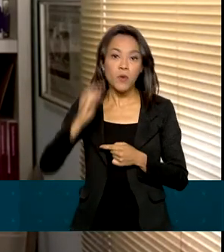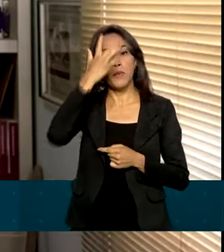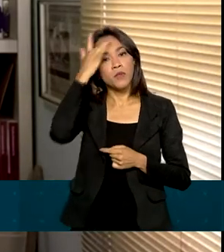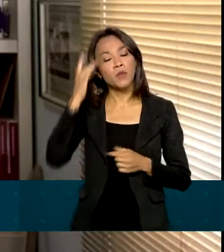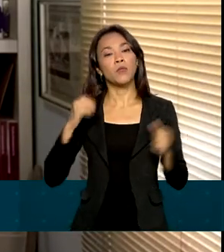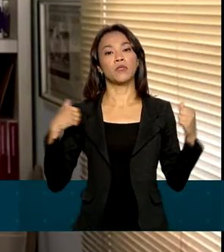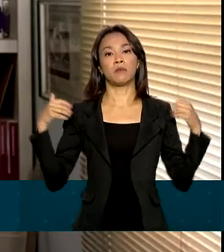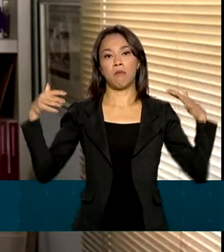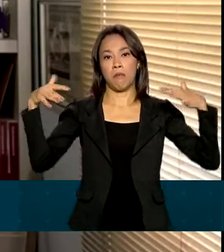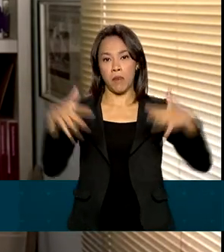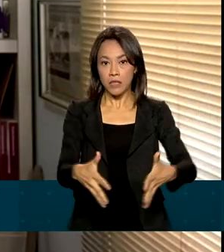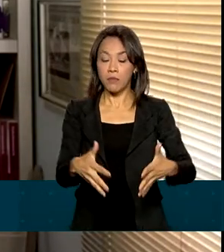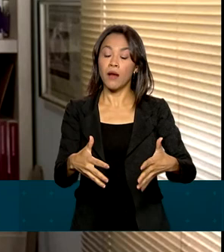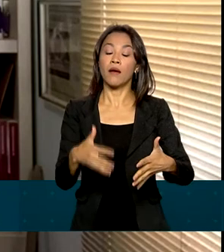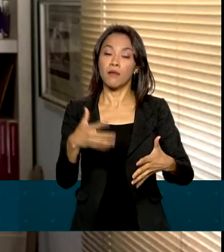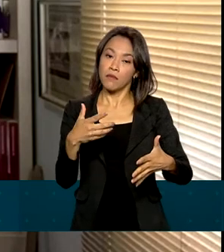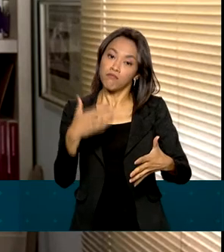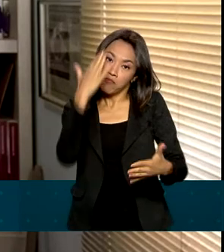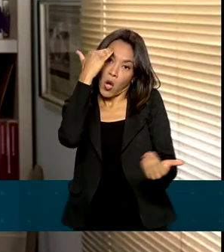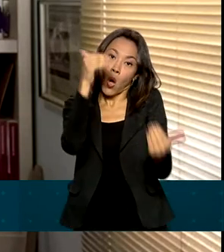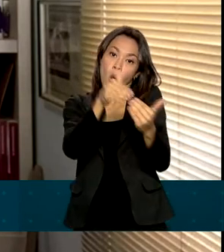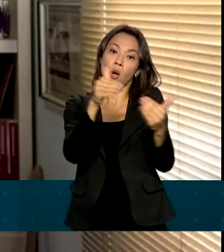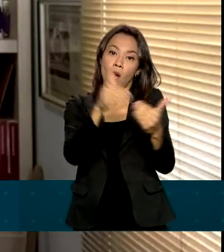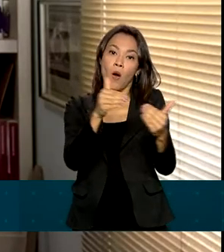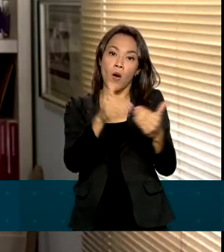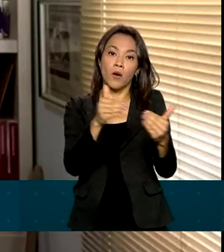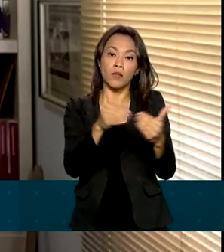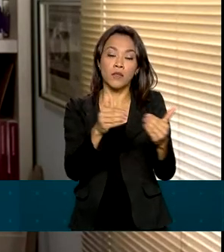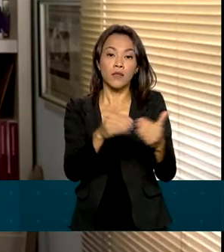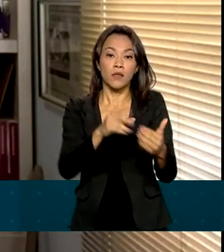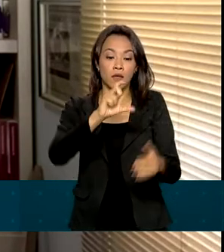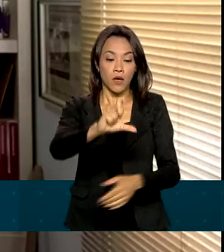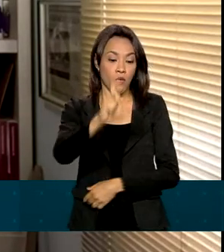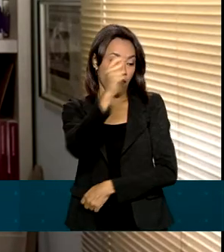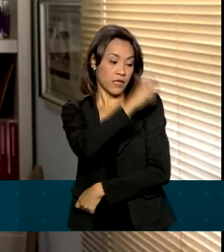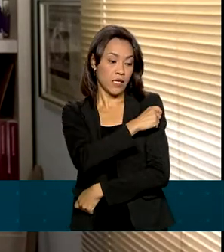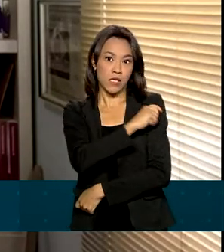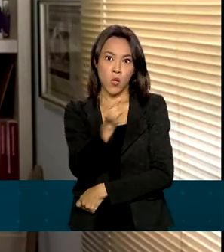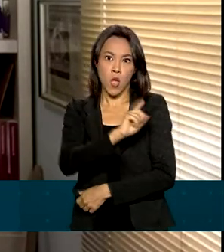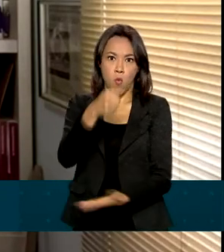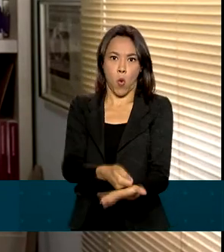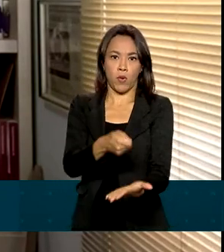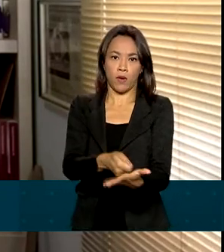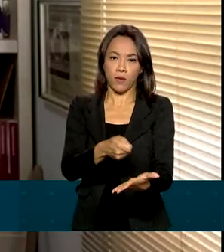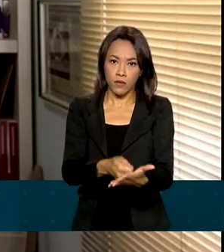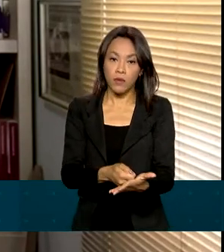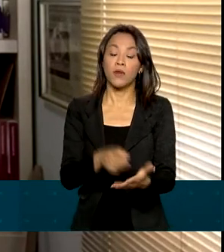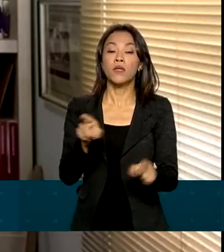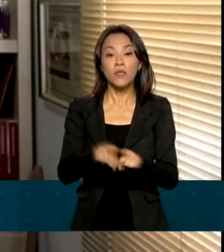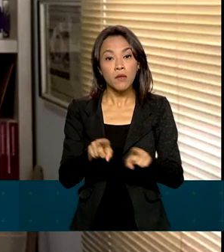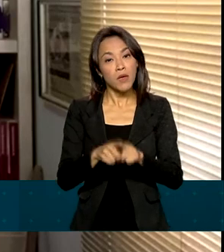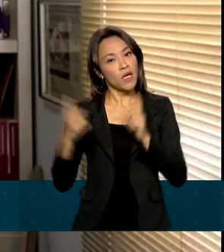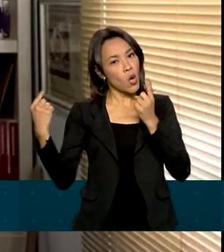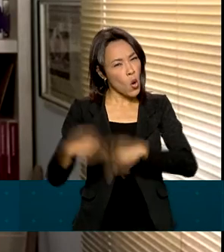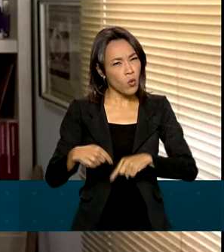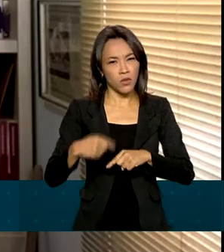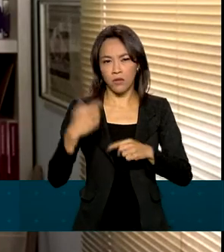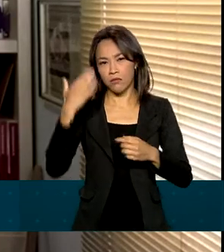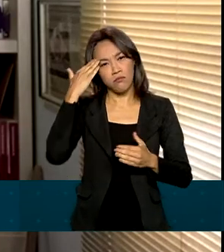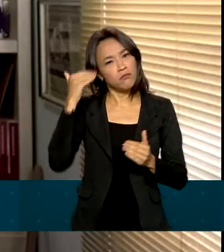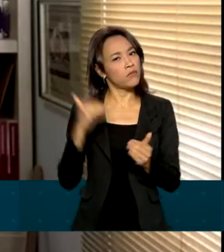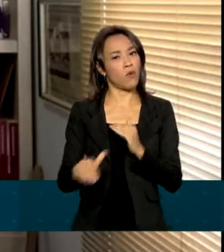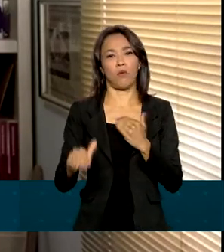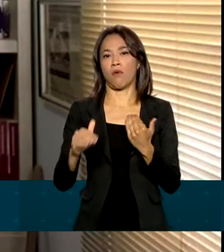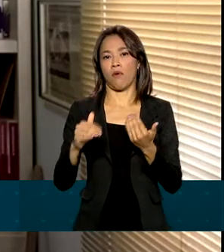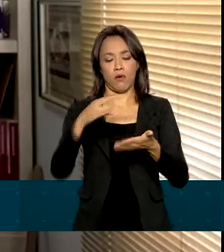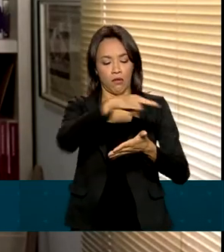A maioria foi favorável à vacinação não obrigatória e contra a exigência de receita médica para imunizar